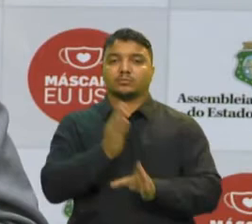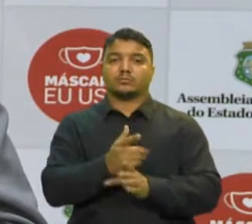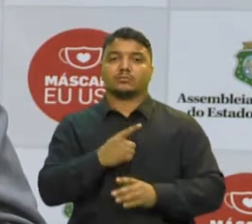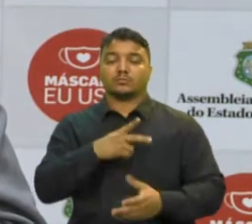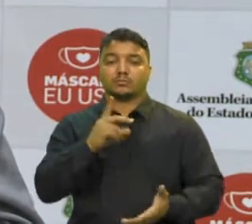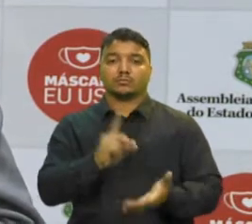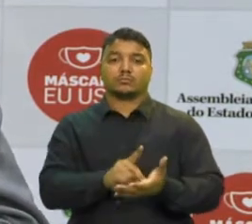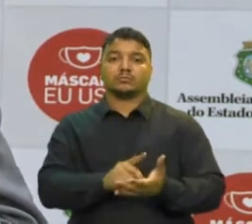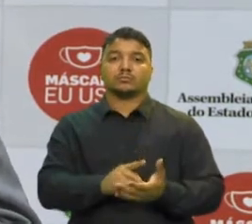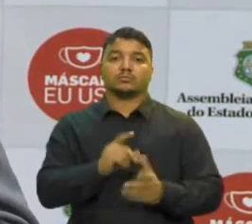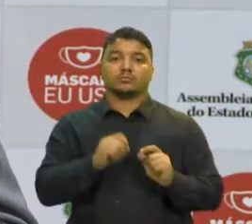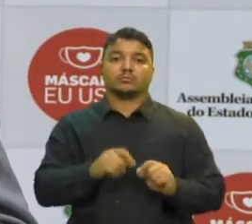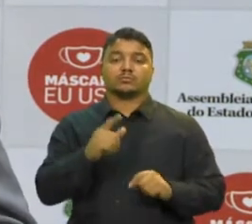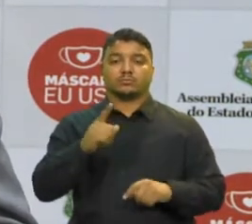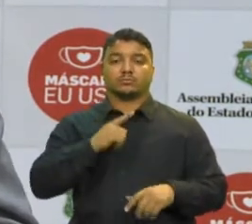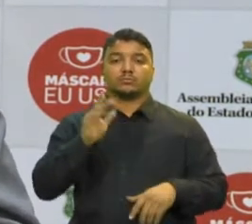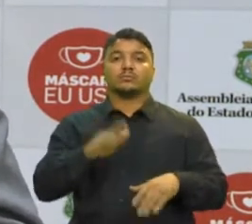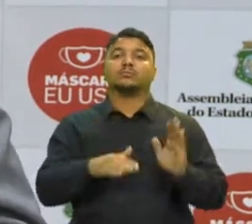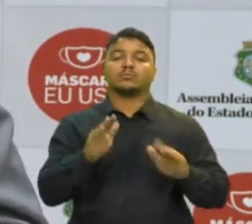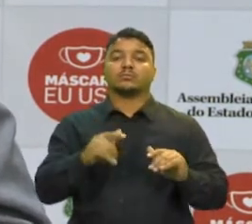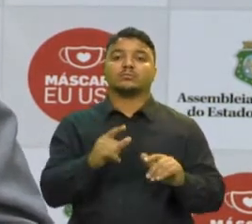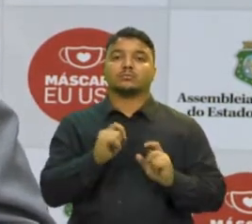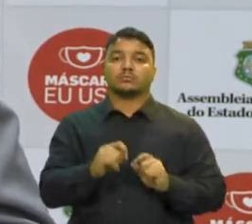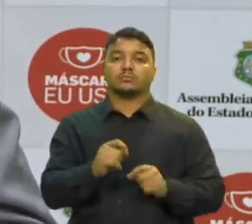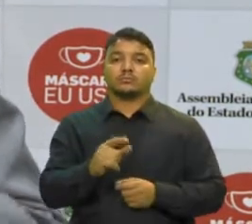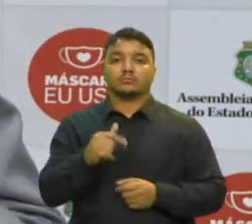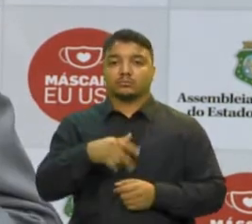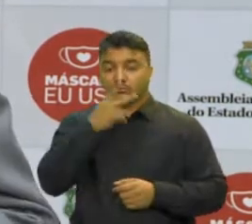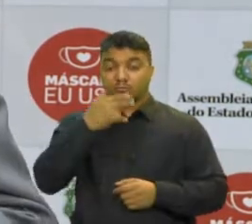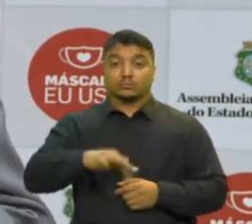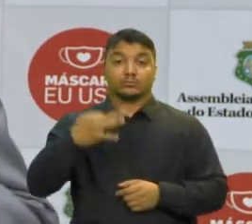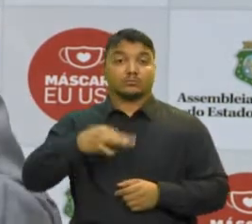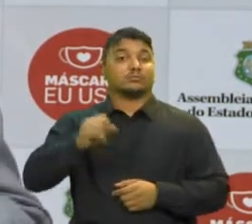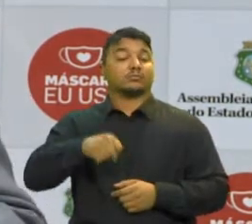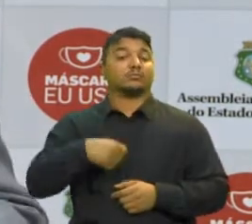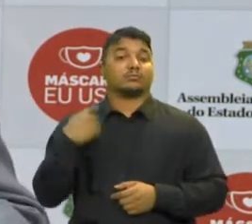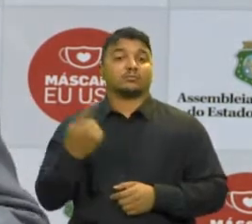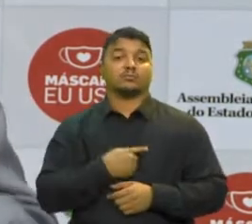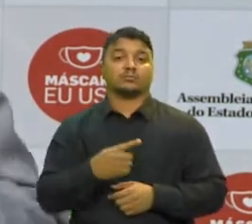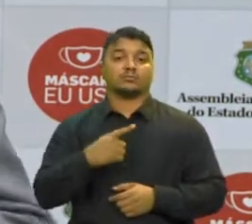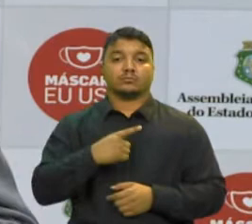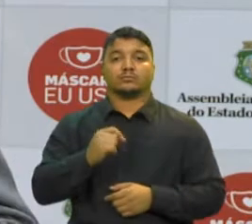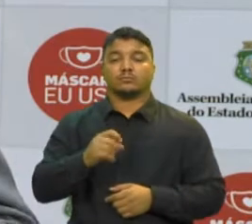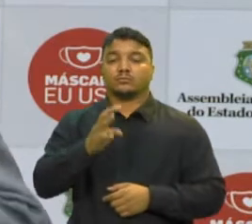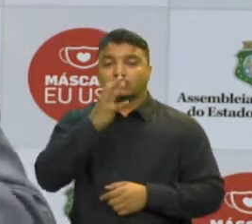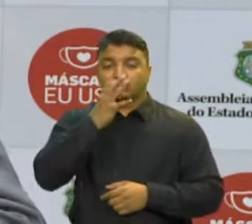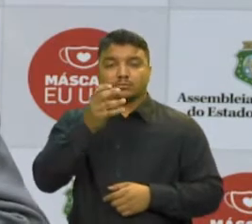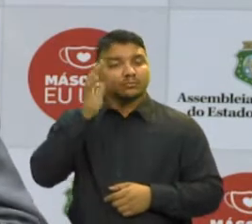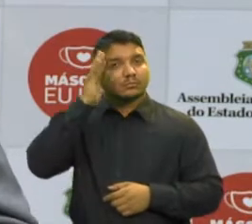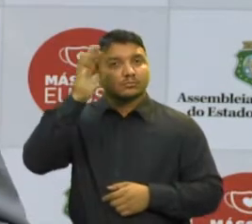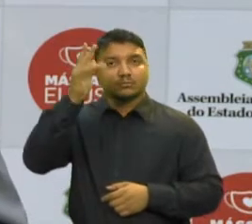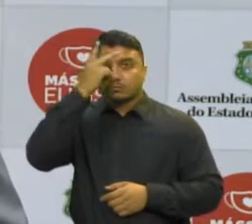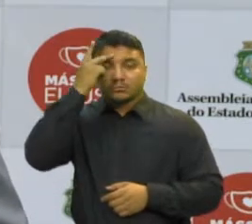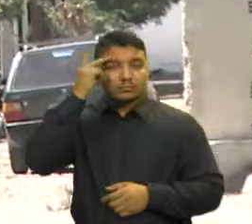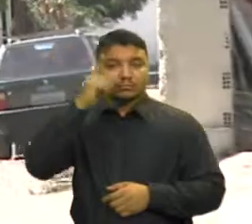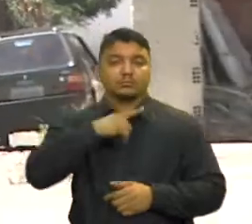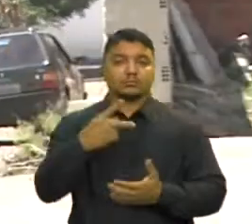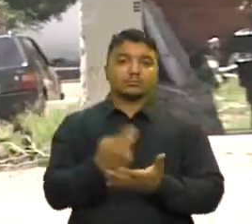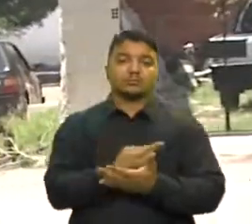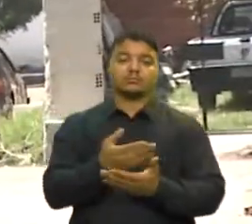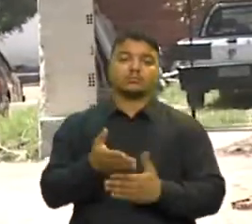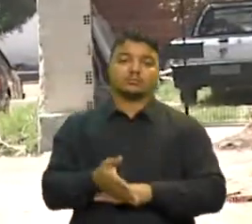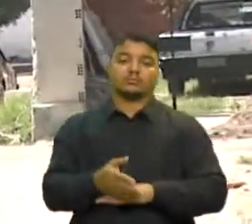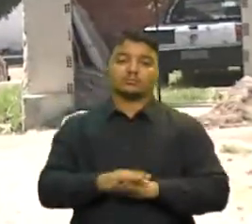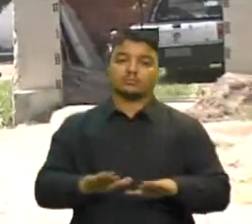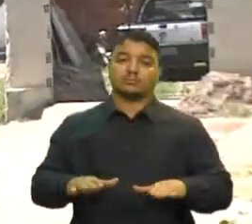ela muitas vezes é dolorosa Se é para nós que estamos assistindo, imagina para quem passa por tudo isso Nas